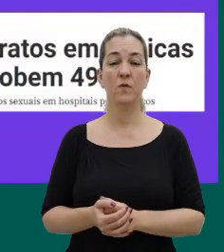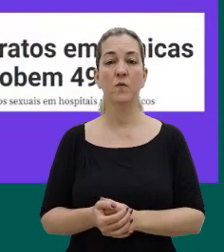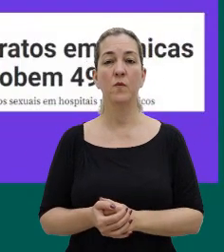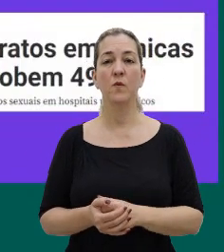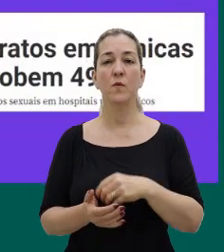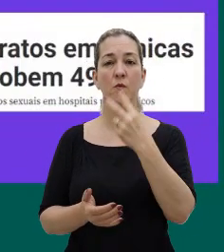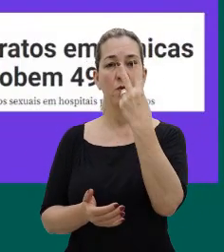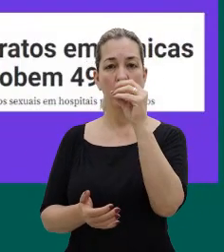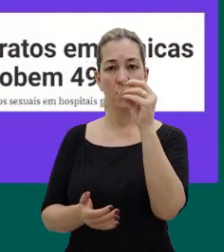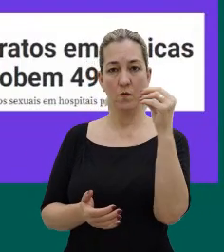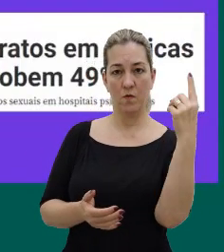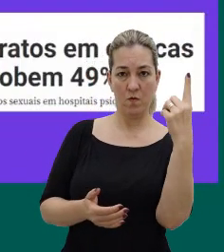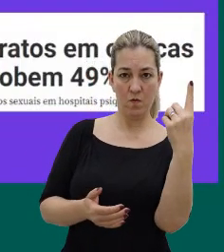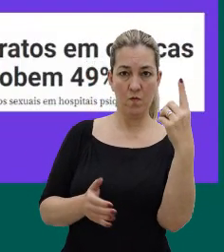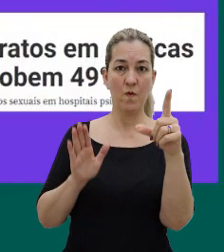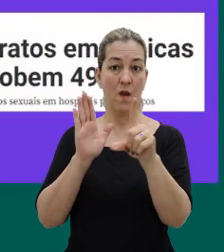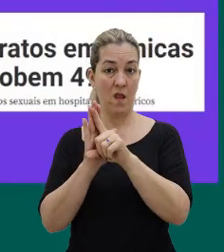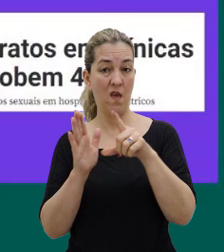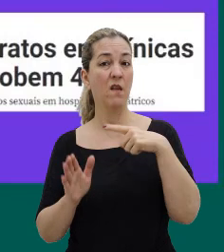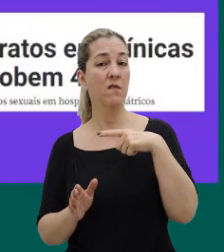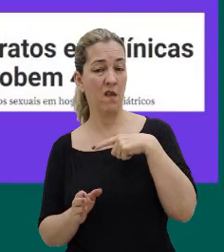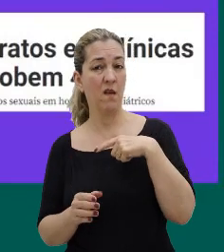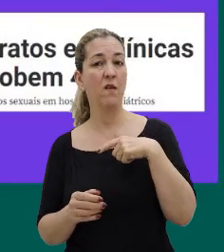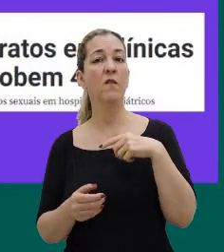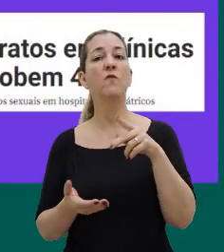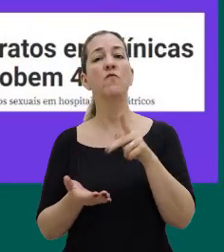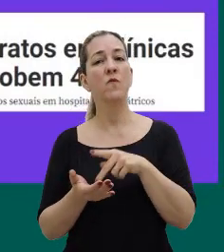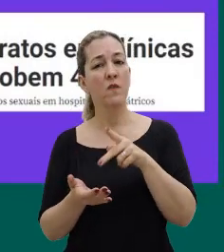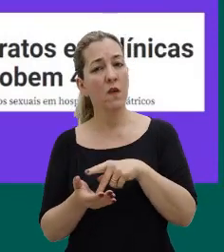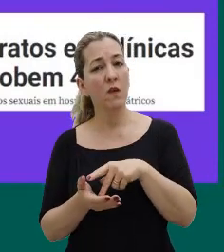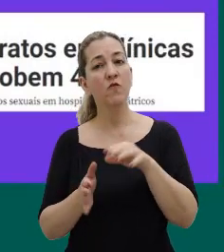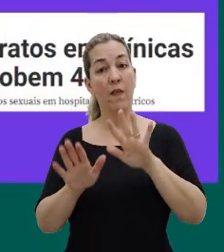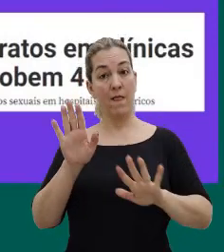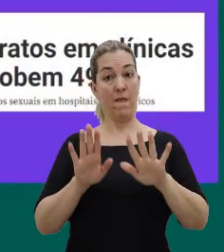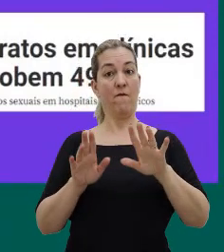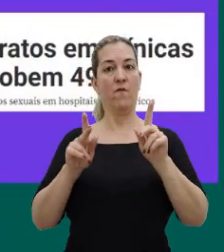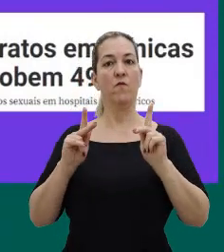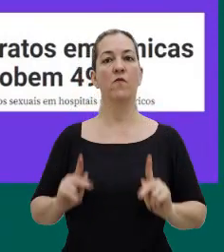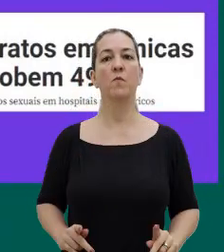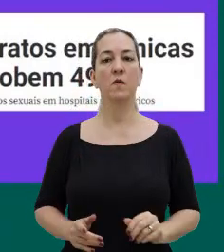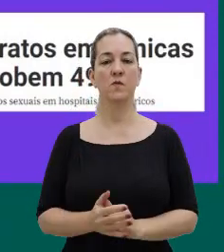desde 2001, então, a lei existe, de fato, que defende as pessoas, né,